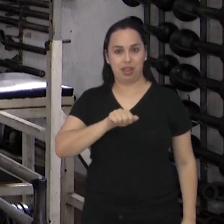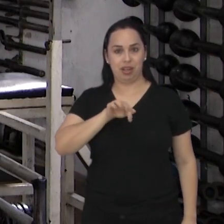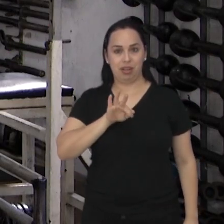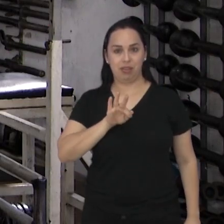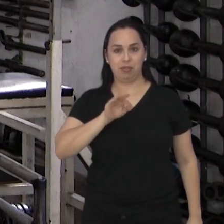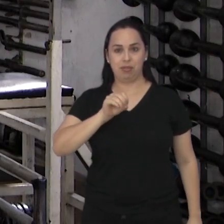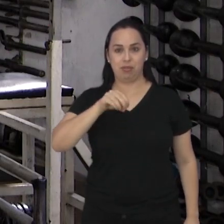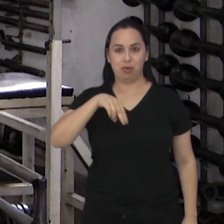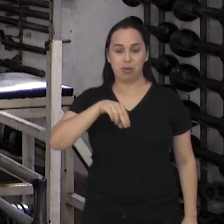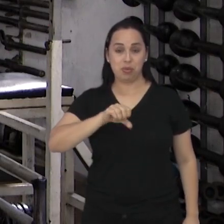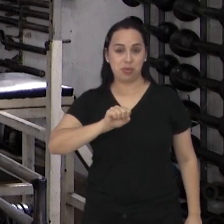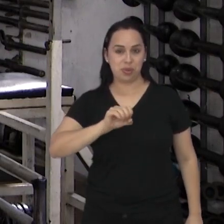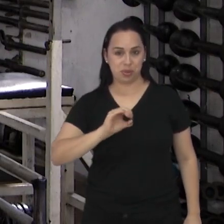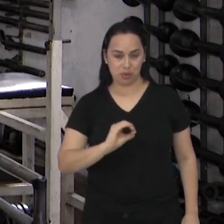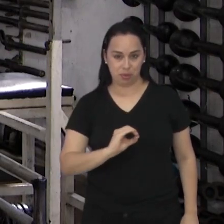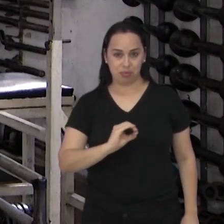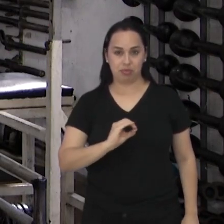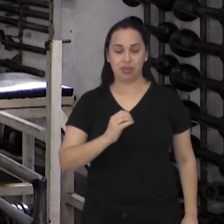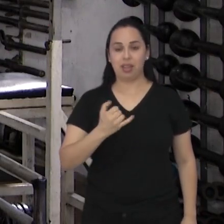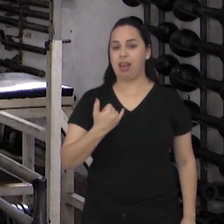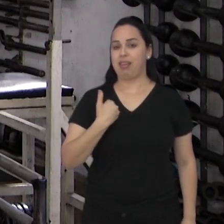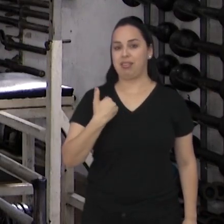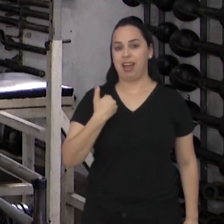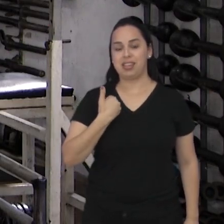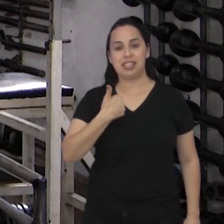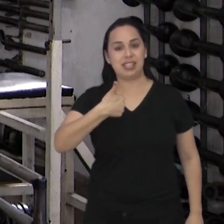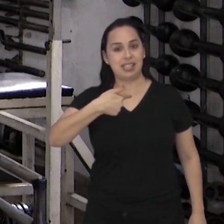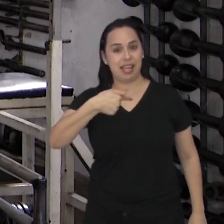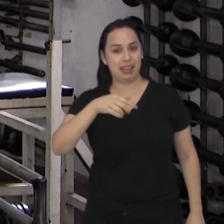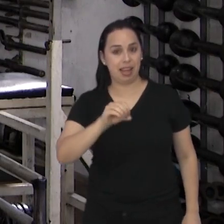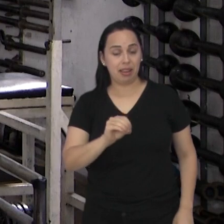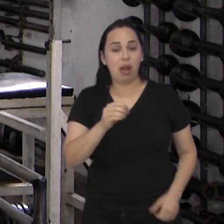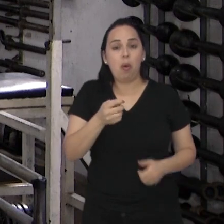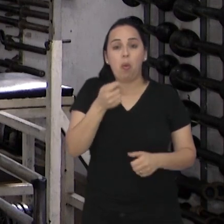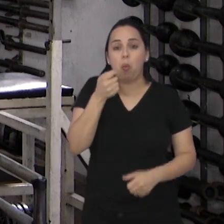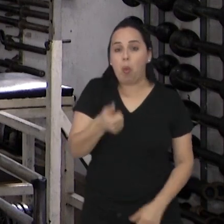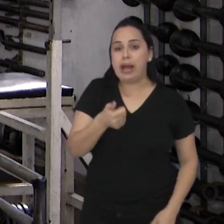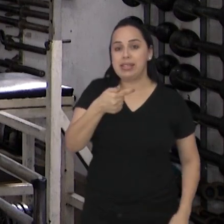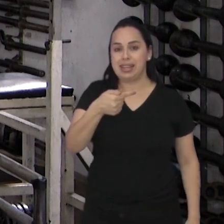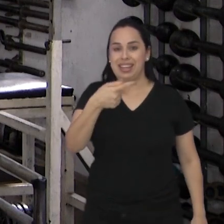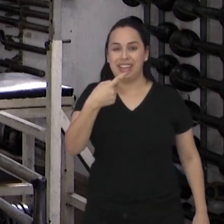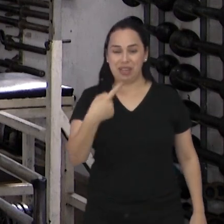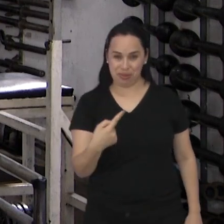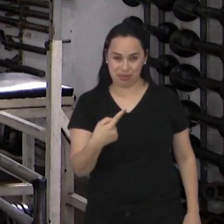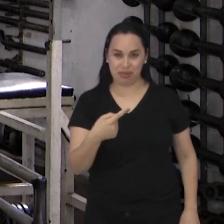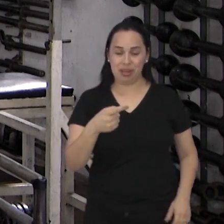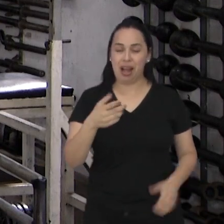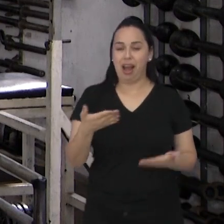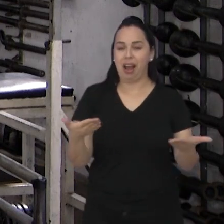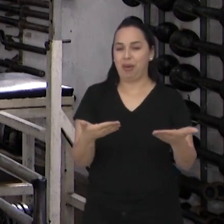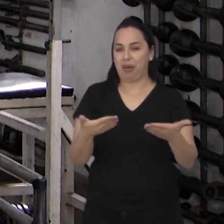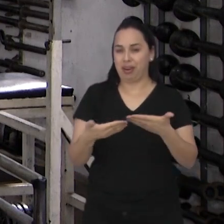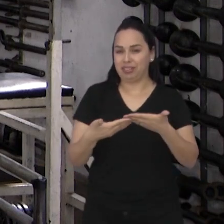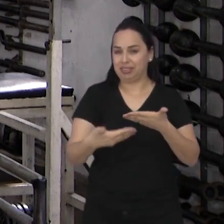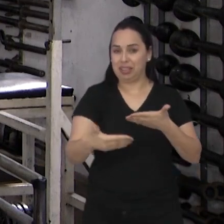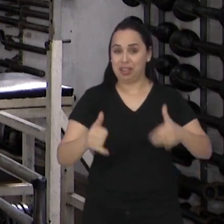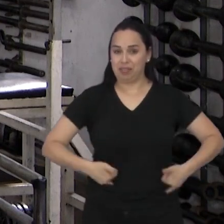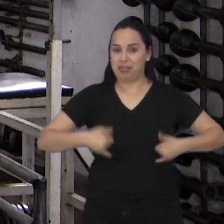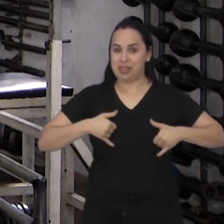Afonso Alves Monteiro. Eu tenho 70 anos, vou completar 71 anos agora em abril.